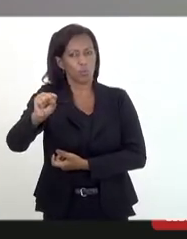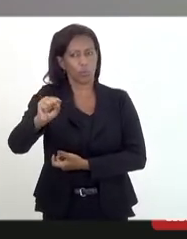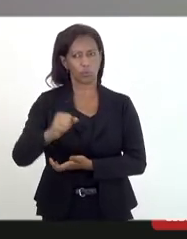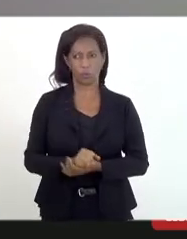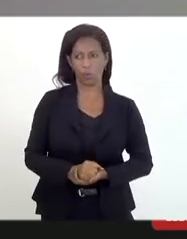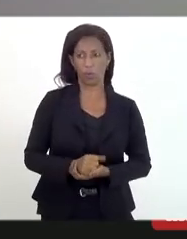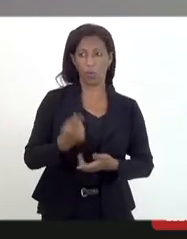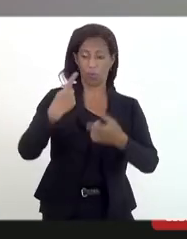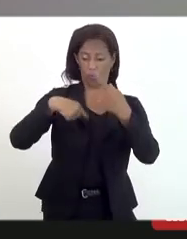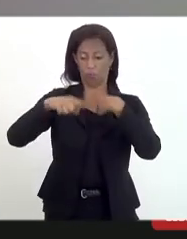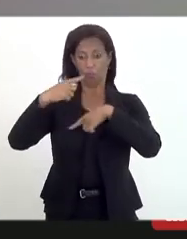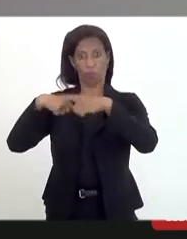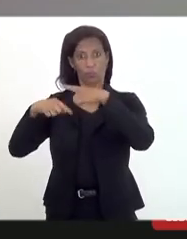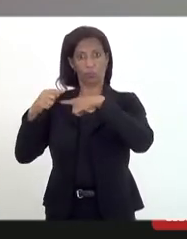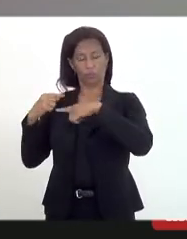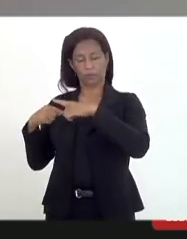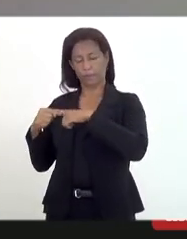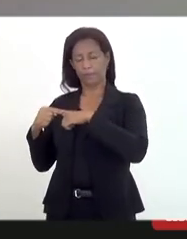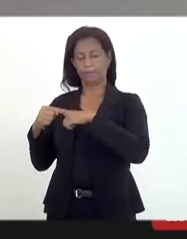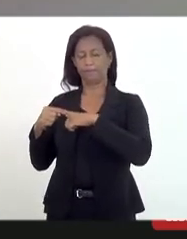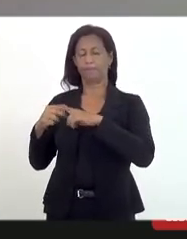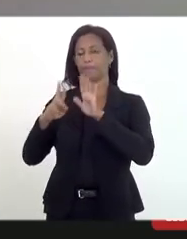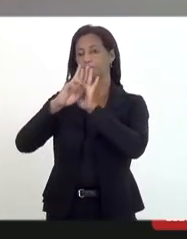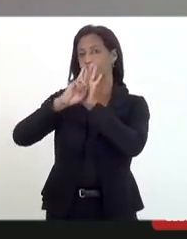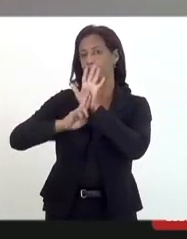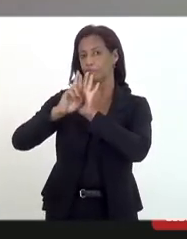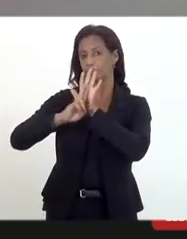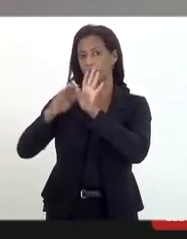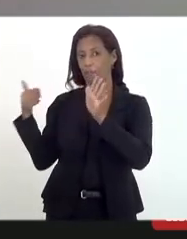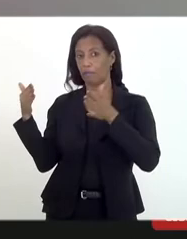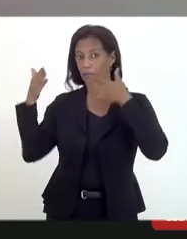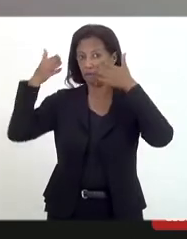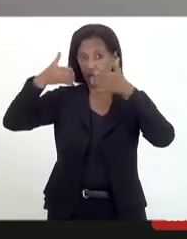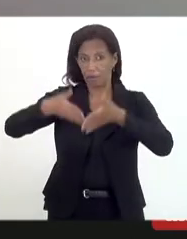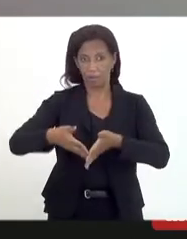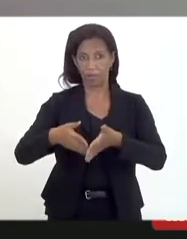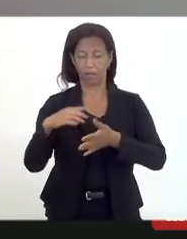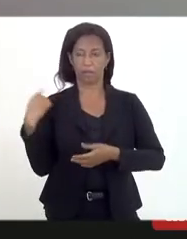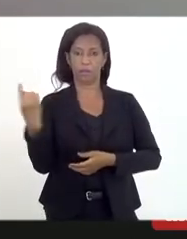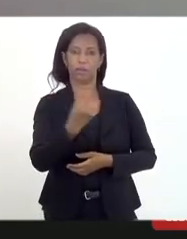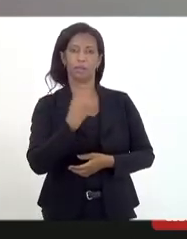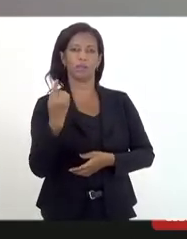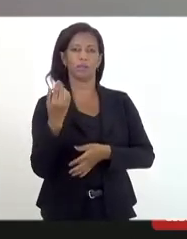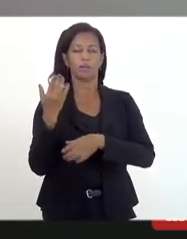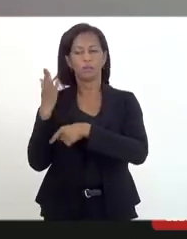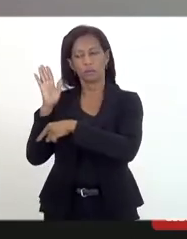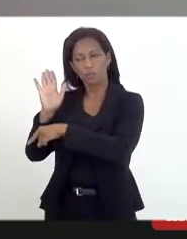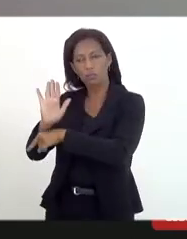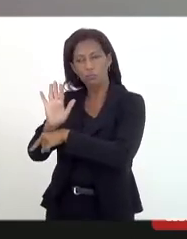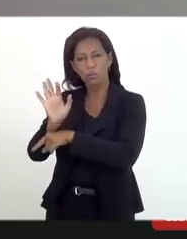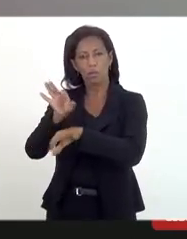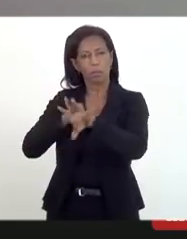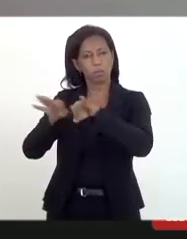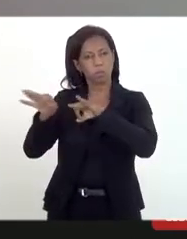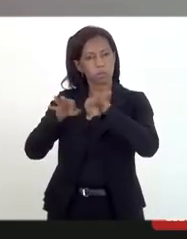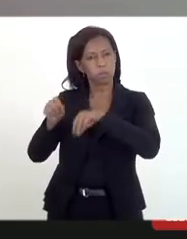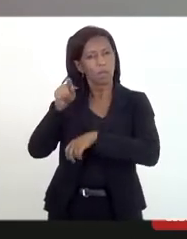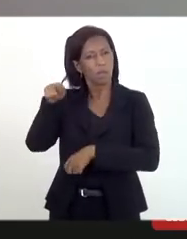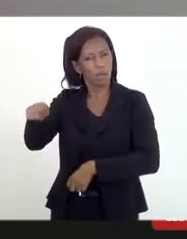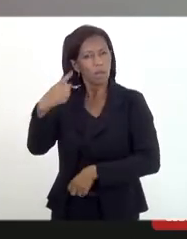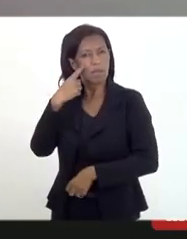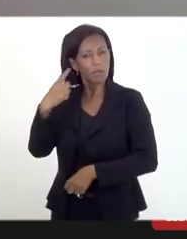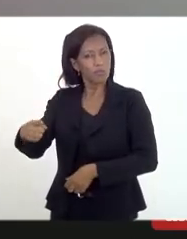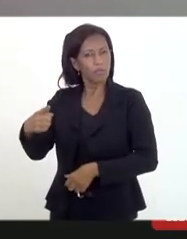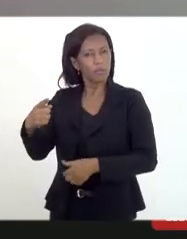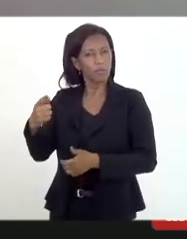Voltando ao relatório específico que nós ajudamos a produzir, ali nós constatamos que